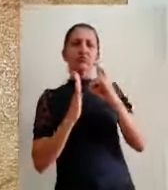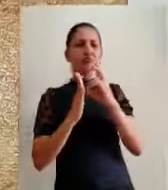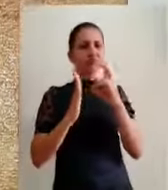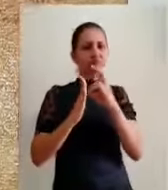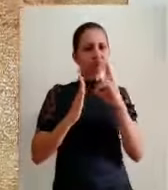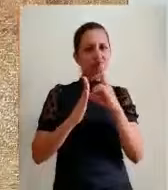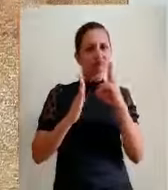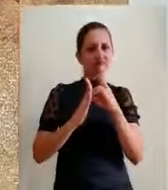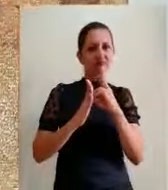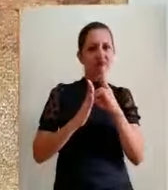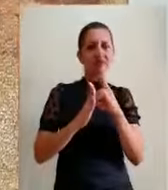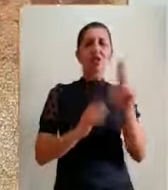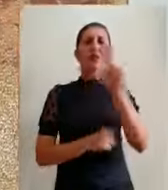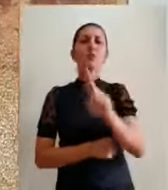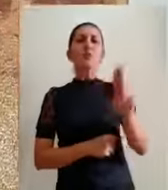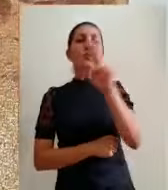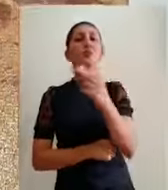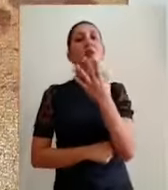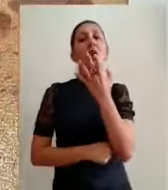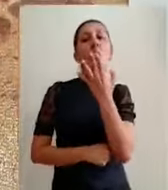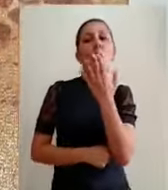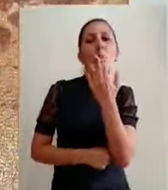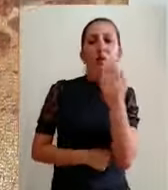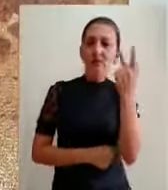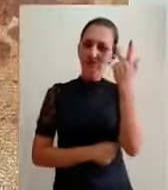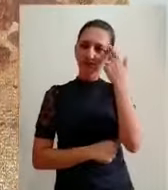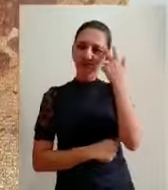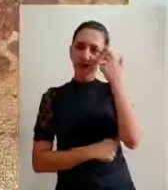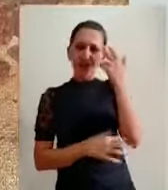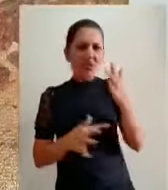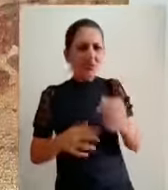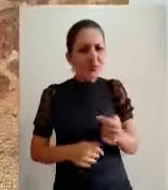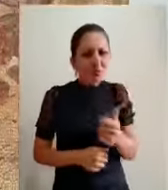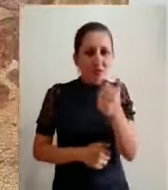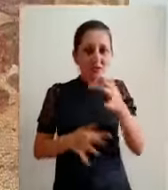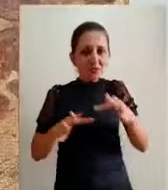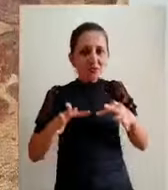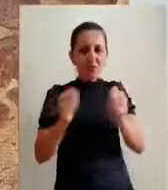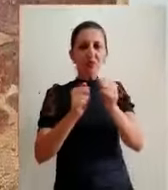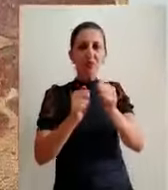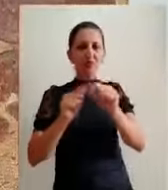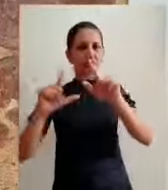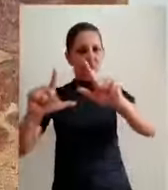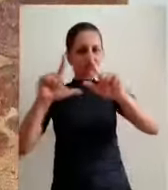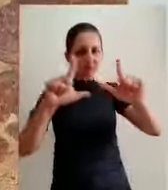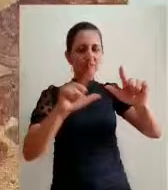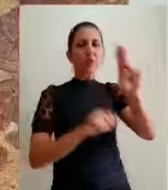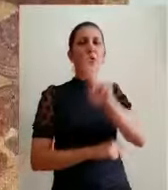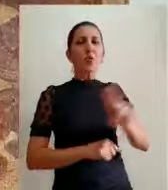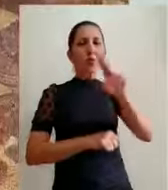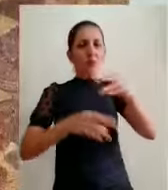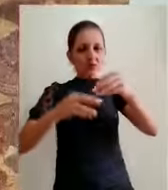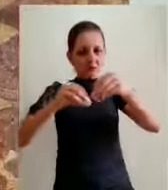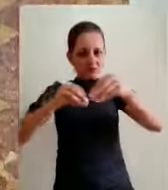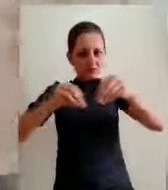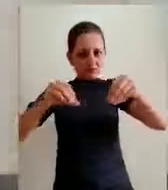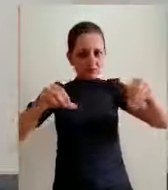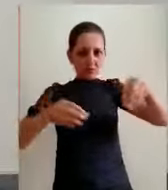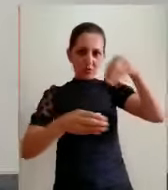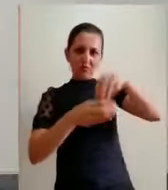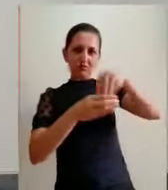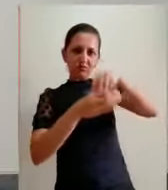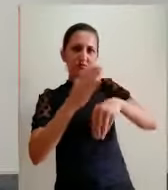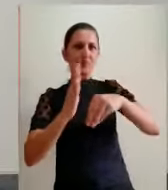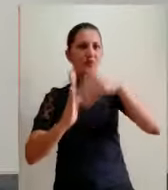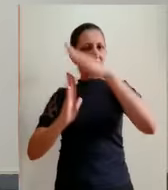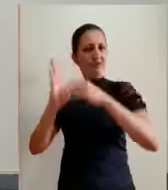do uso de pigmentos naturais. Mas quase todos os trabalhos dela usam a própria terra como tinta, então